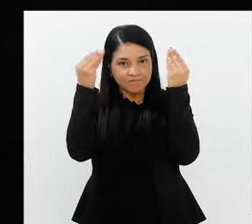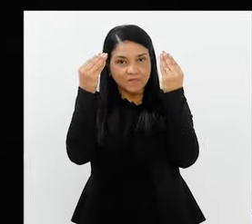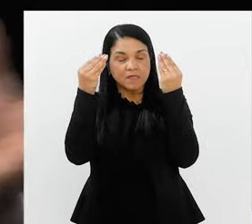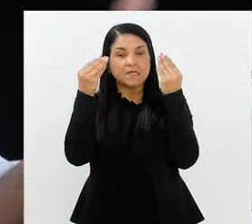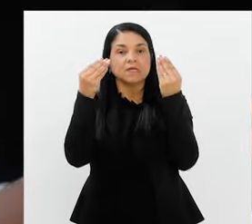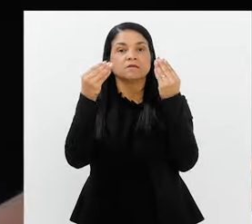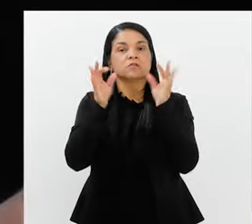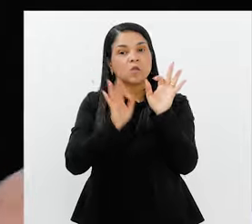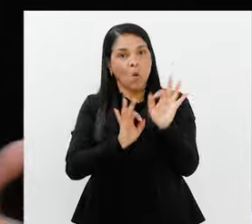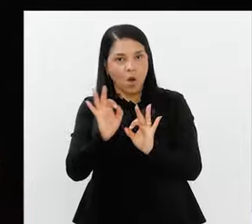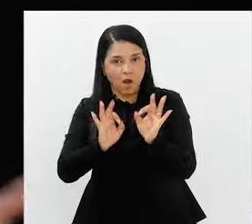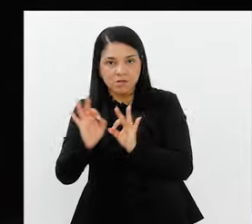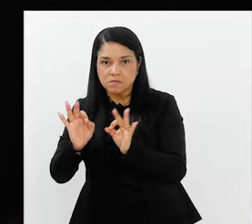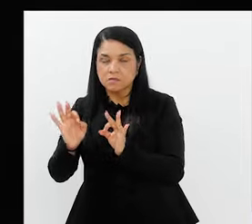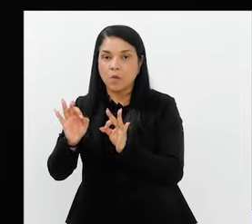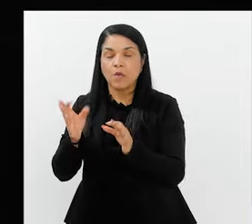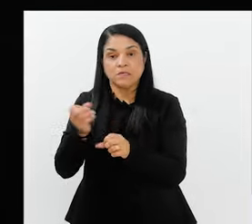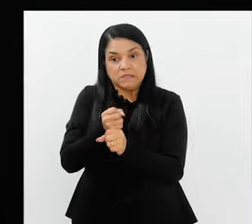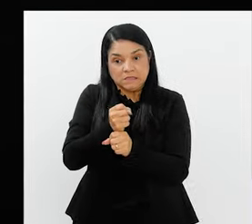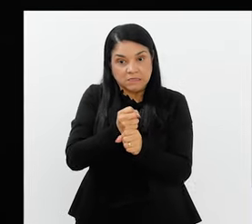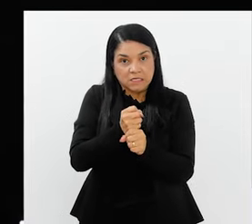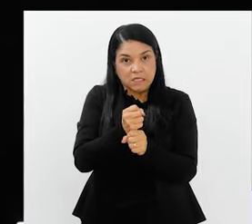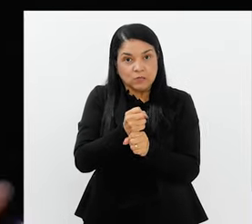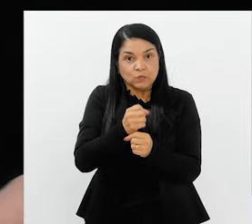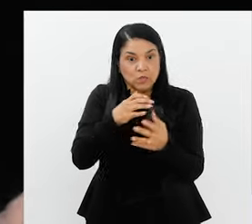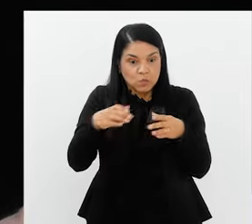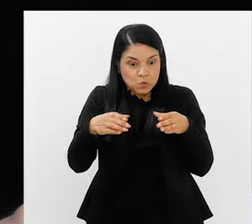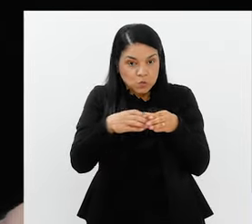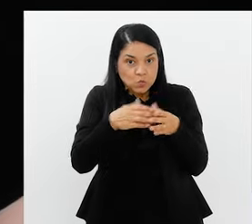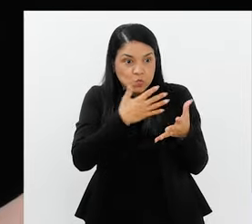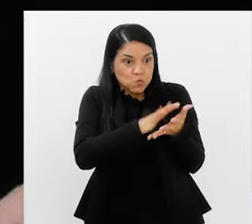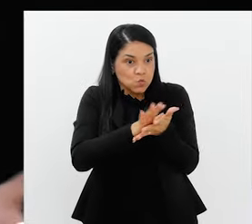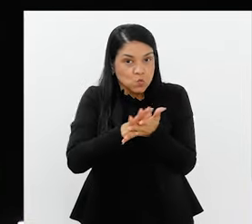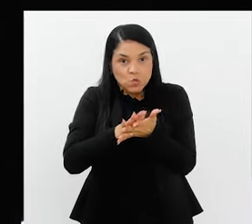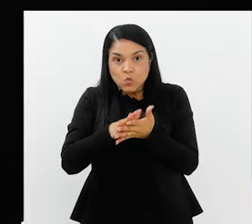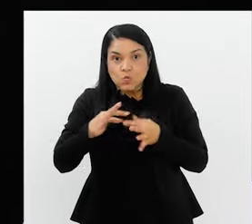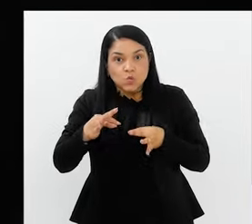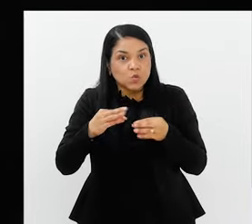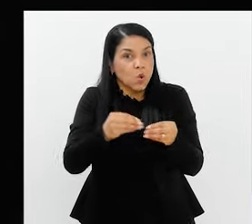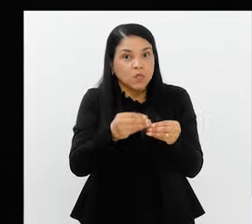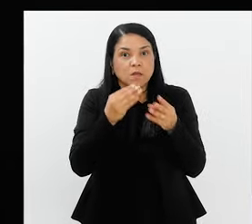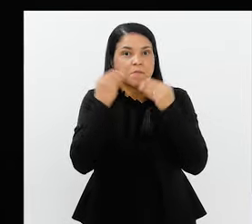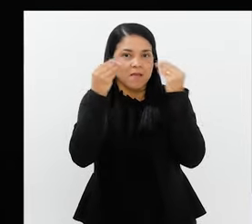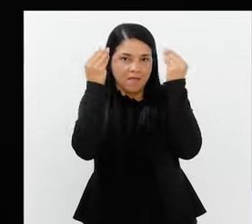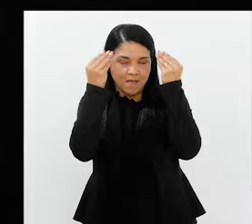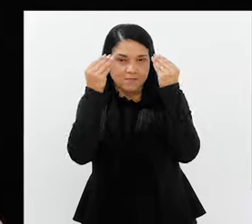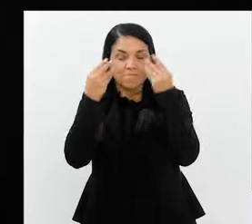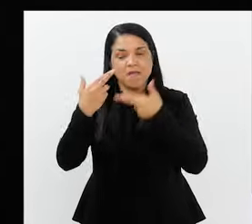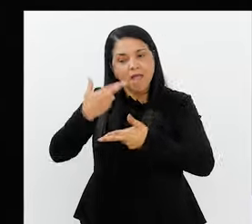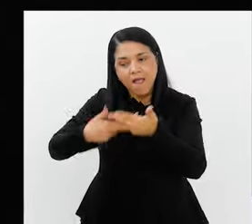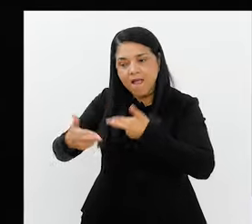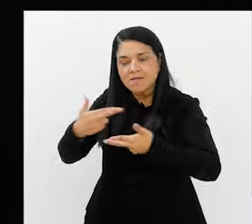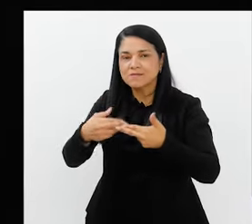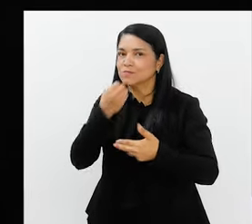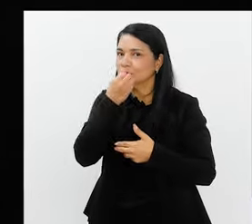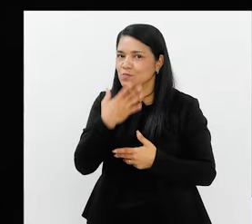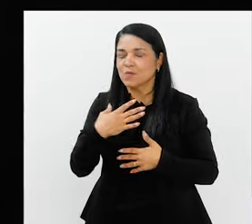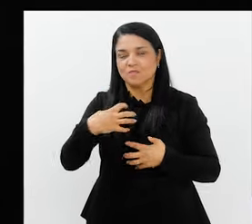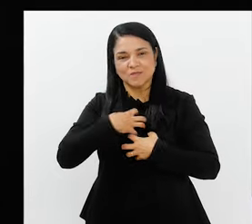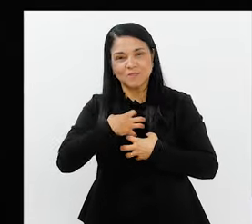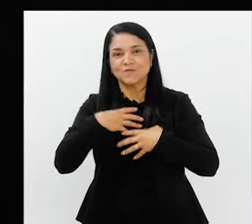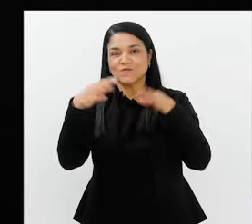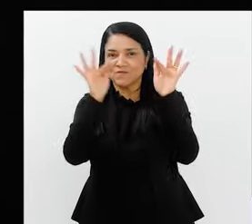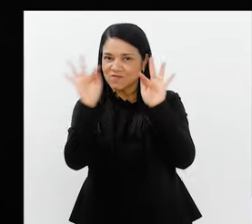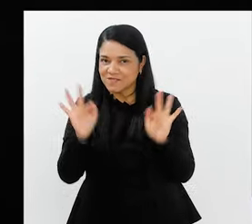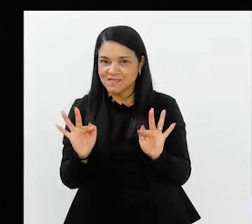De acordo com toda a logística. Porque esse ano a gente teve a escola inteira para maquiar, Então, a minha relação é muito boa. sou muito